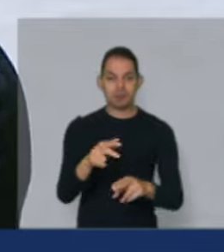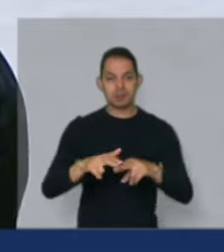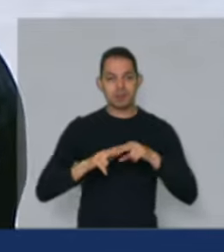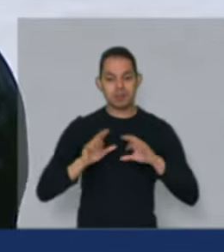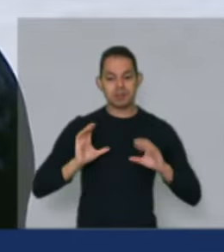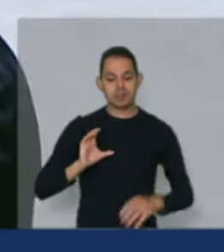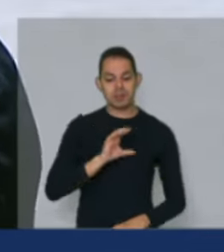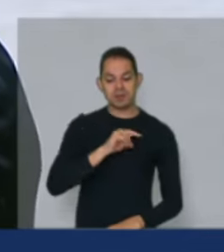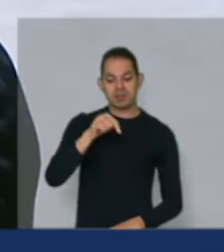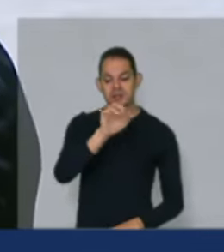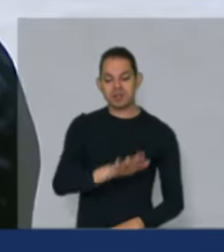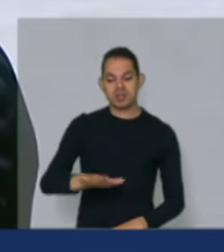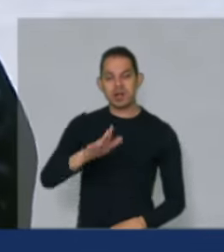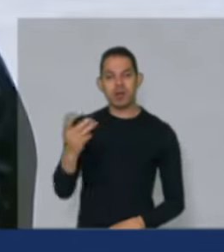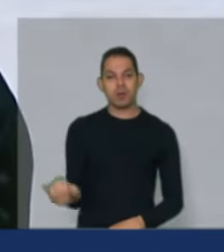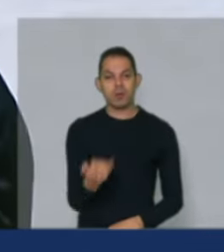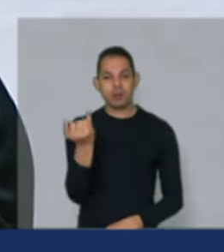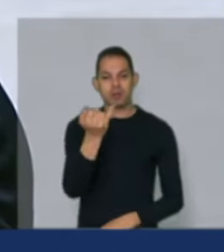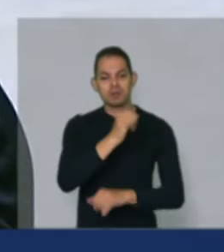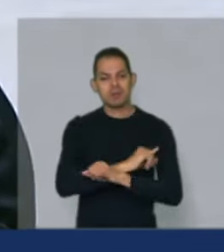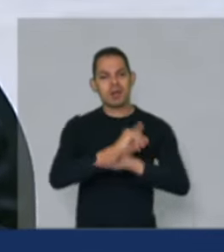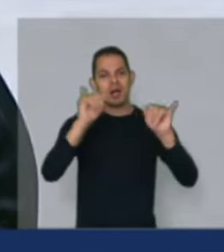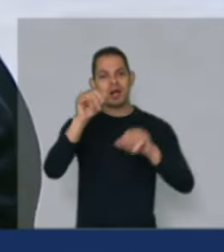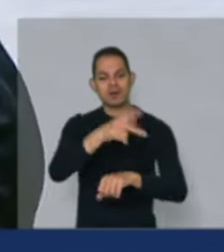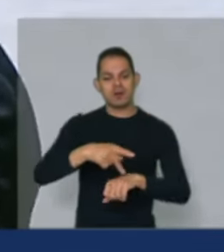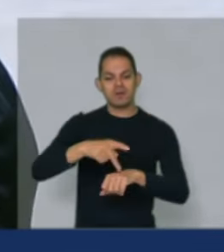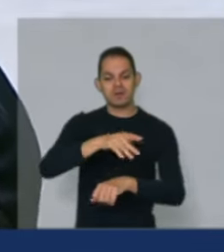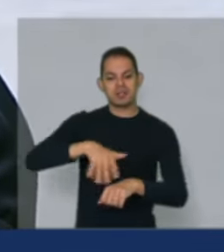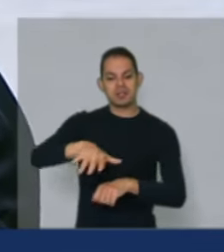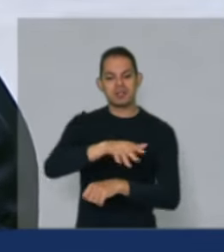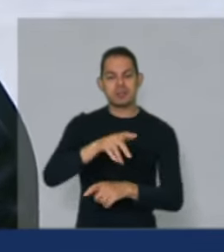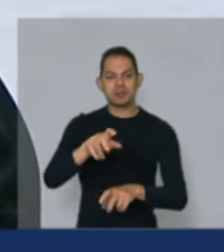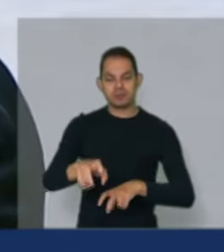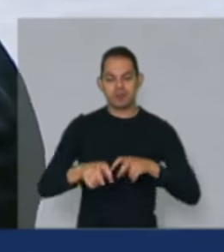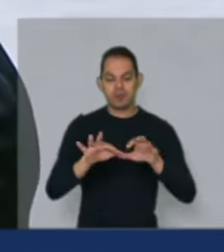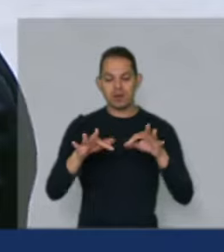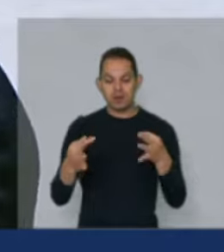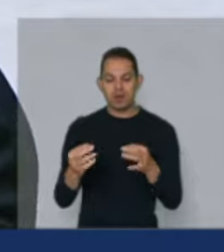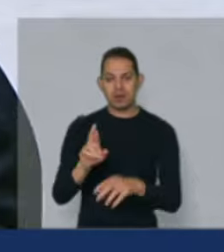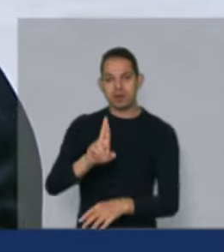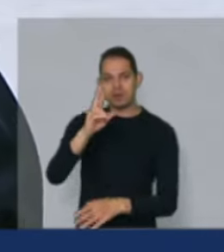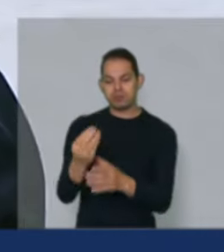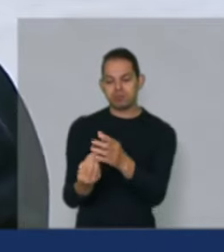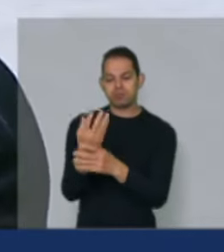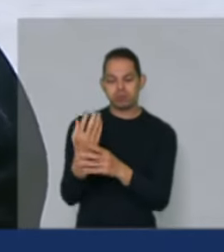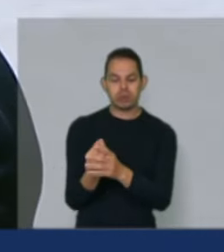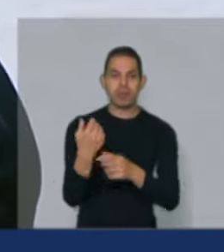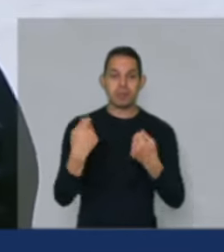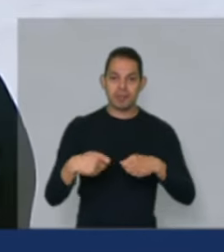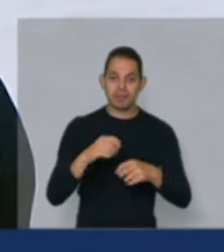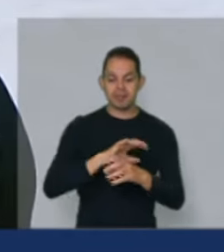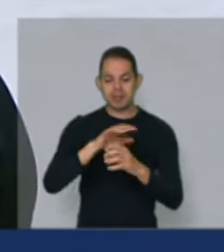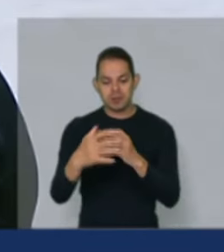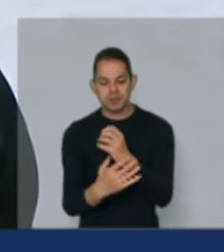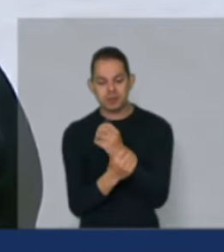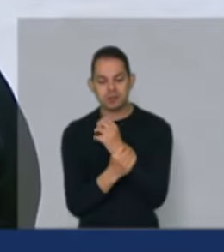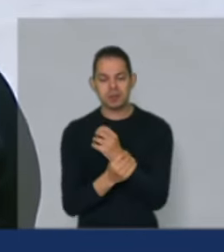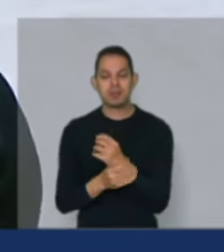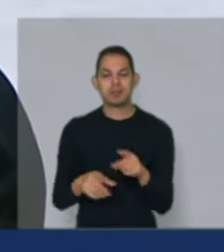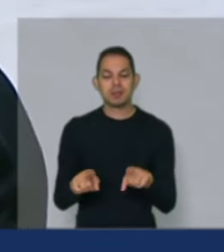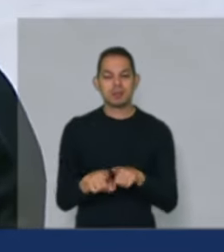para poder dizer para o país que esse que produz agricultura, esse que produz comida tem que ter sustentabilidade e para sustentar